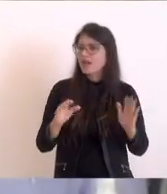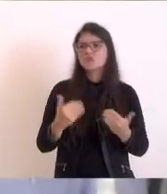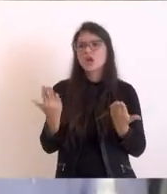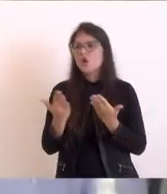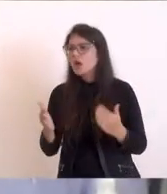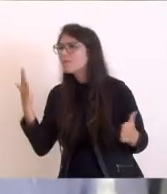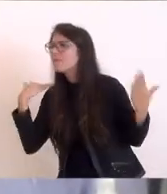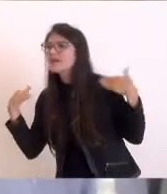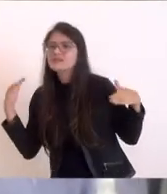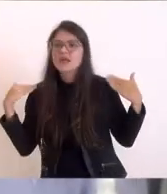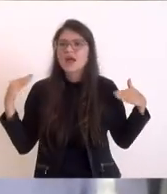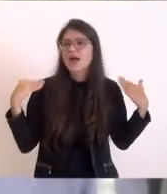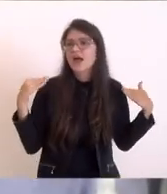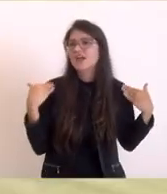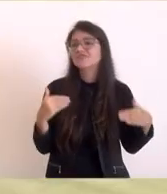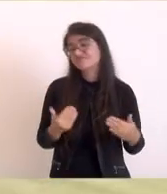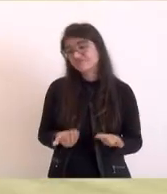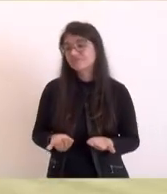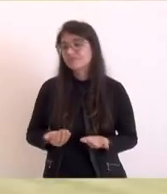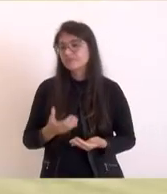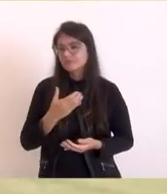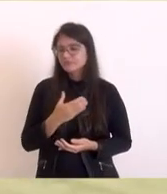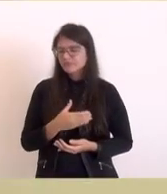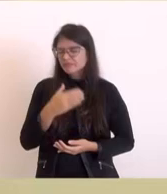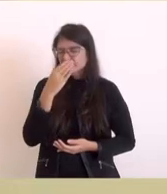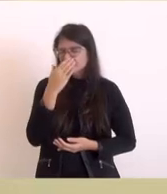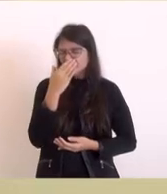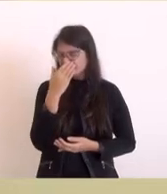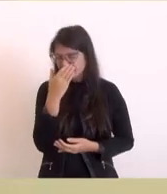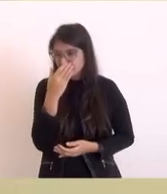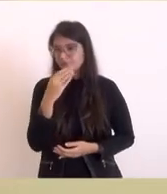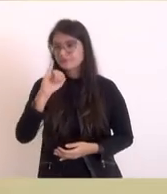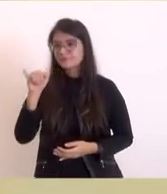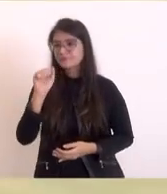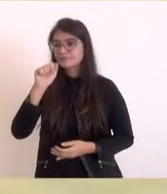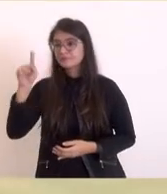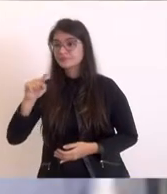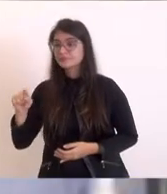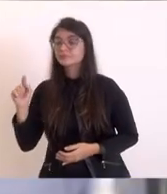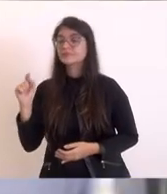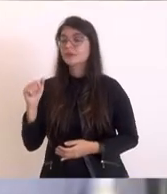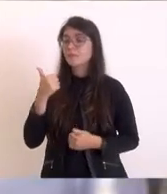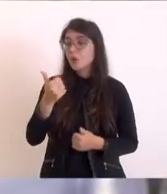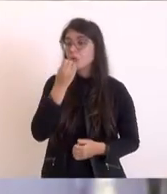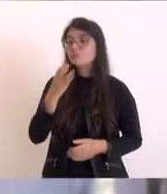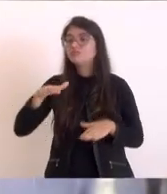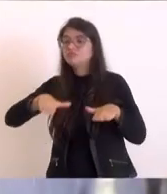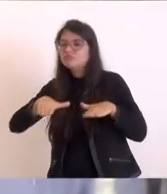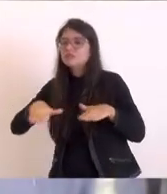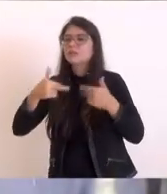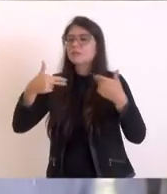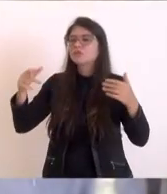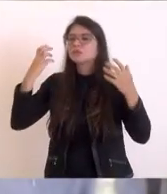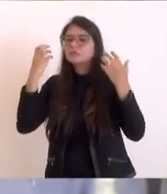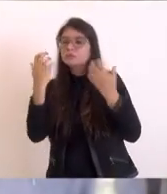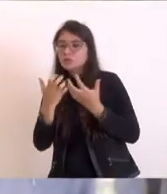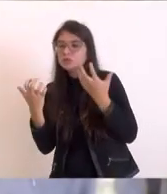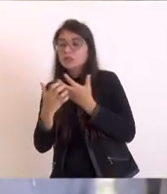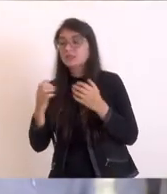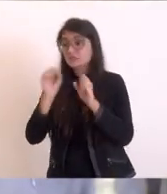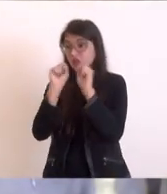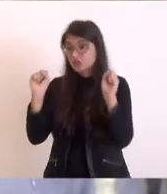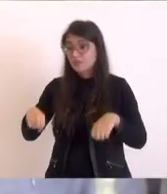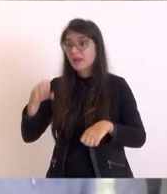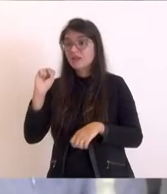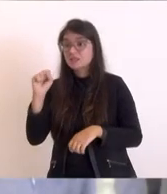evento, o SESC, um evento de ponta. O Jazz foi luxo, então eu faço questões de enaltecer eles. Se não fosse o Sistema S, a estava ferrado. Eu